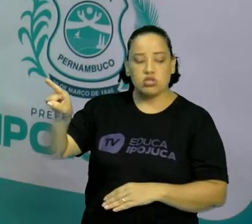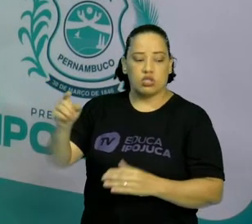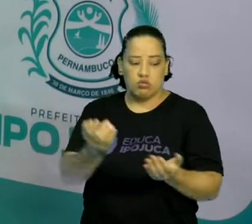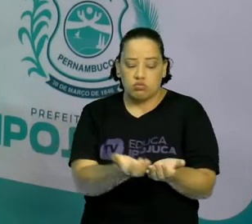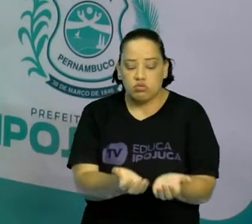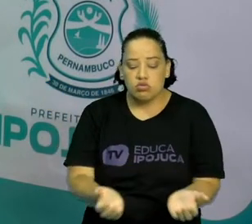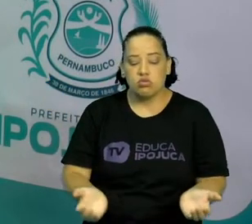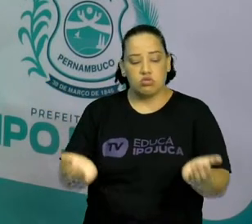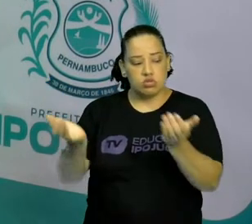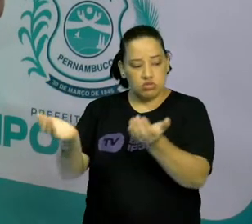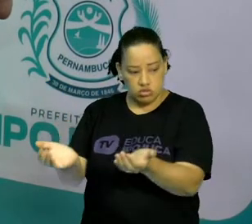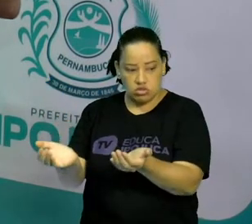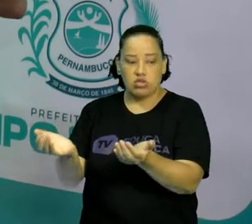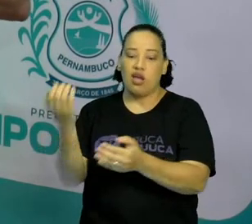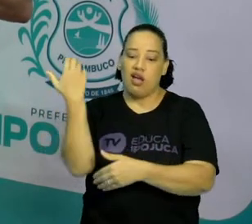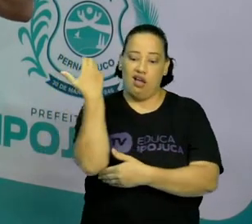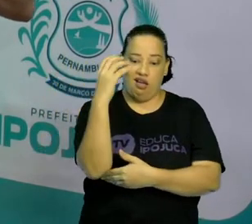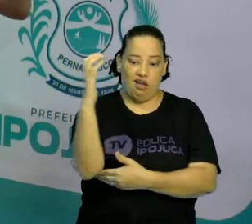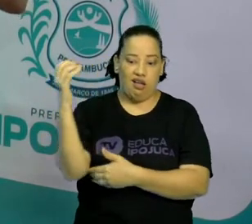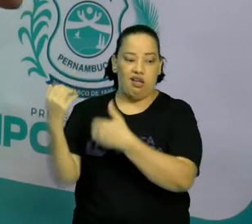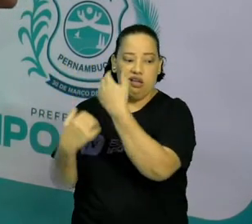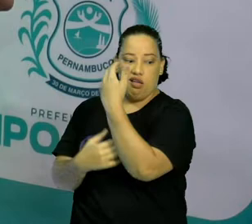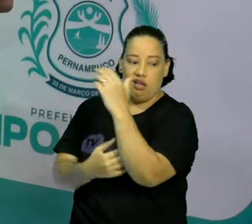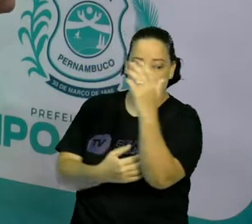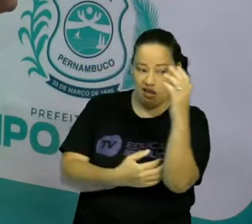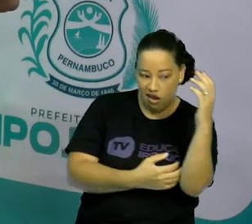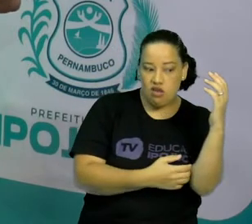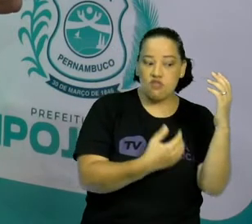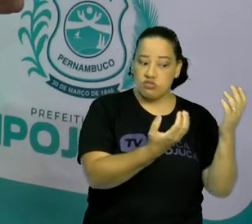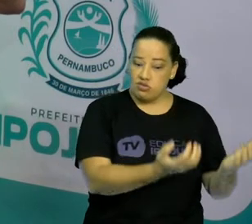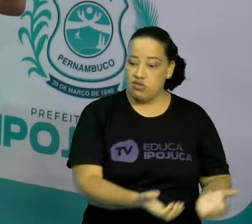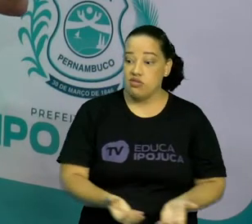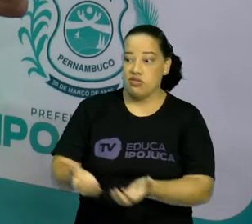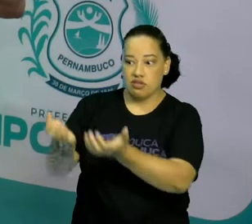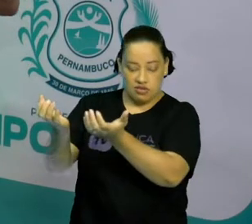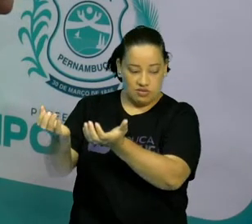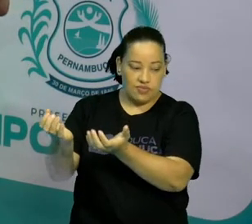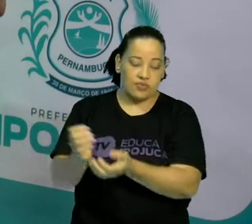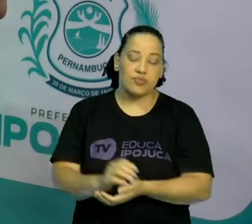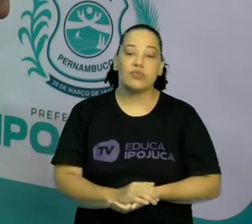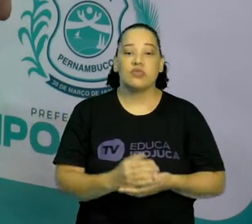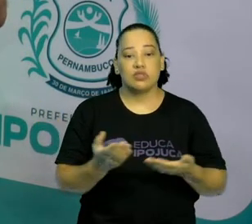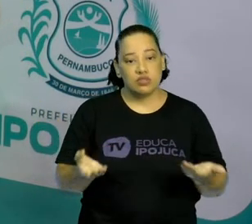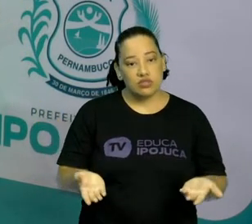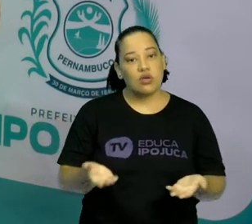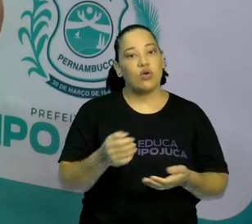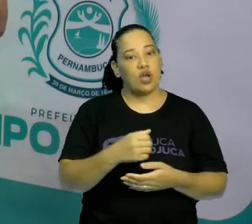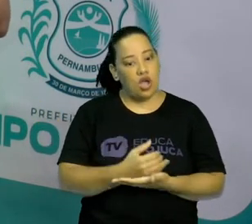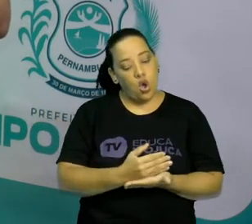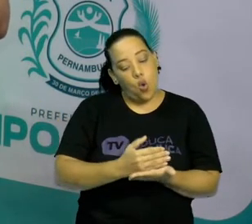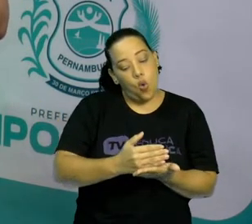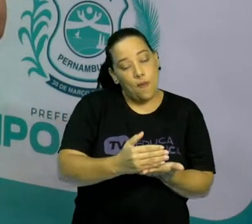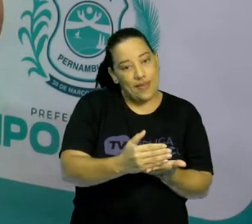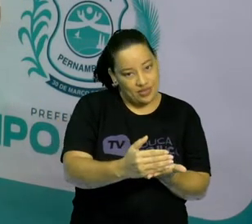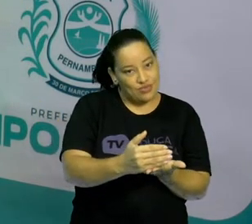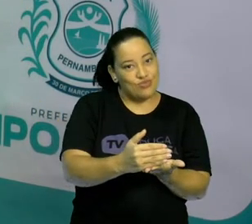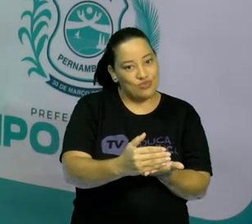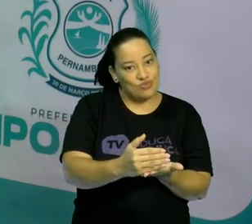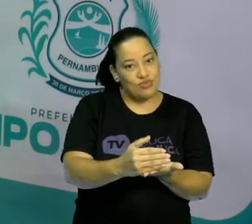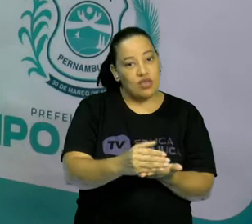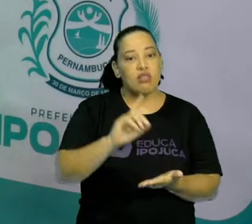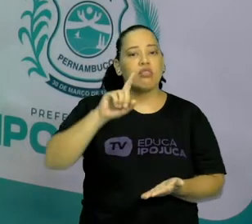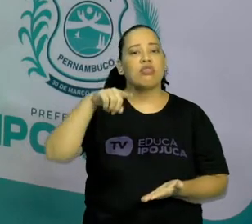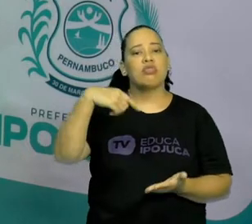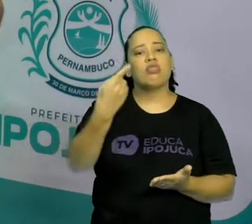lado do bosque. Então, aí está o início, certo, crianças? O início do texto. E temos também